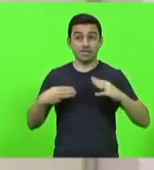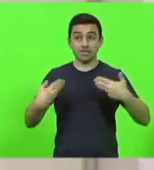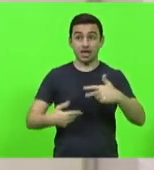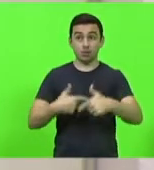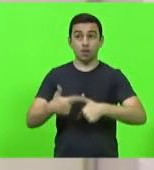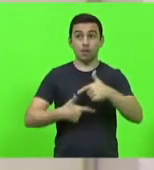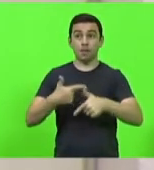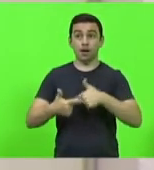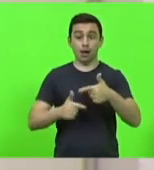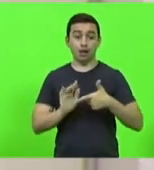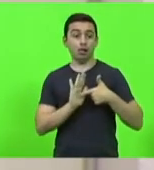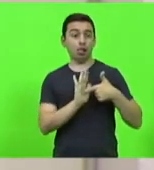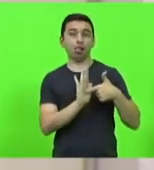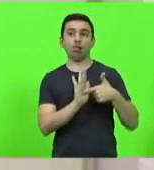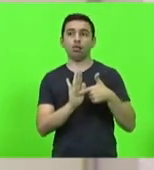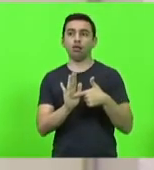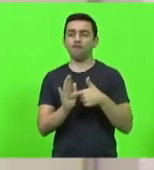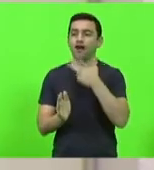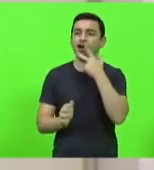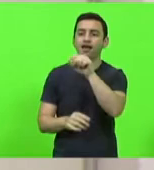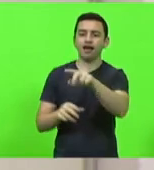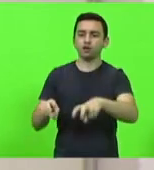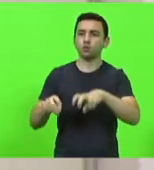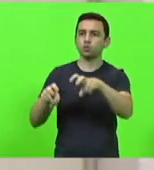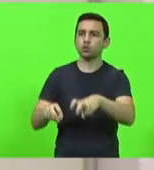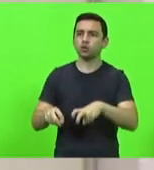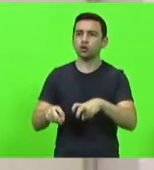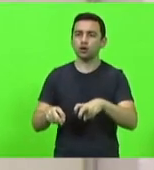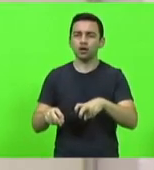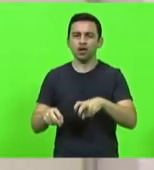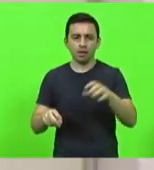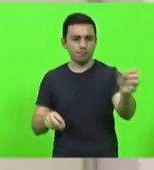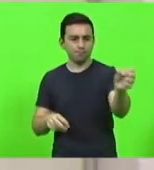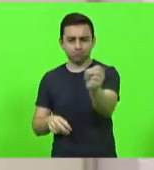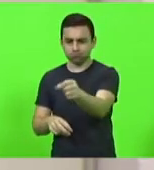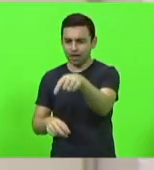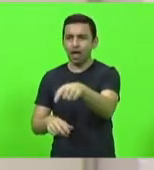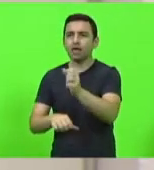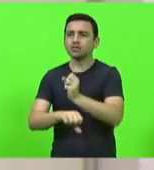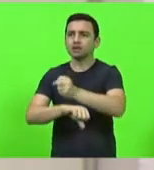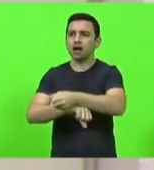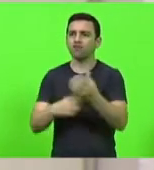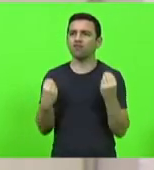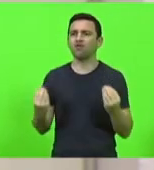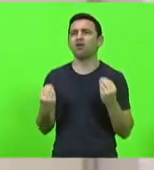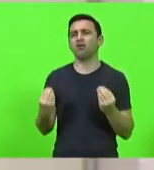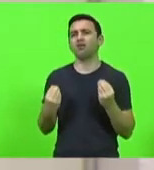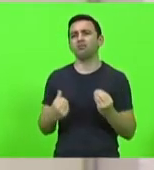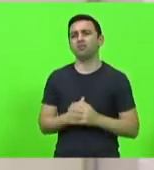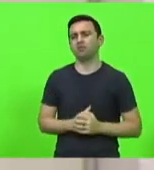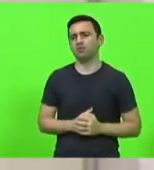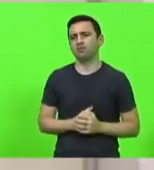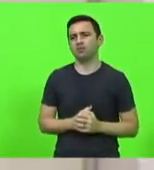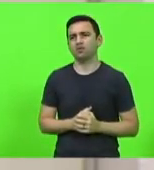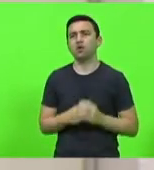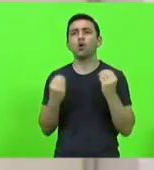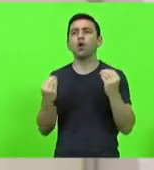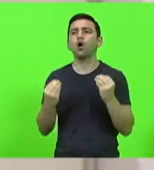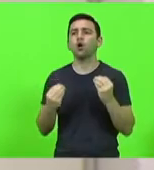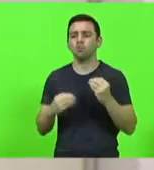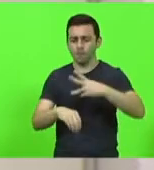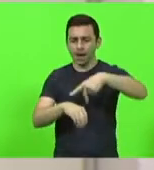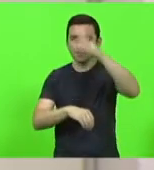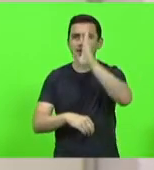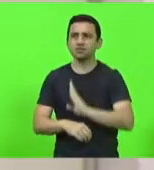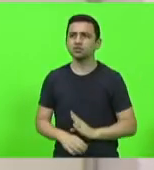dizendo que o agricultor está usando de mão de obra escrava, pelo amor de Deus. Como é que esse país vai para frente?